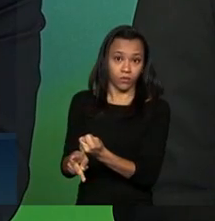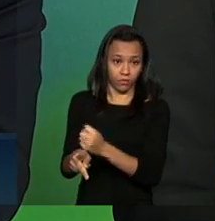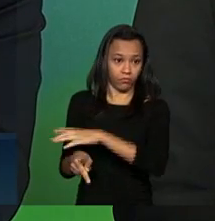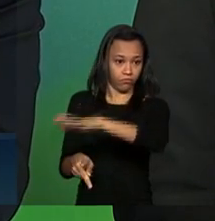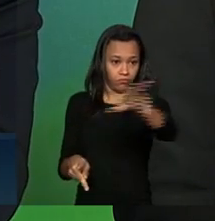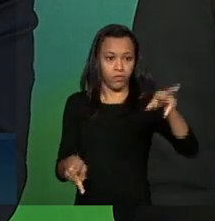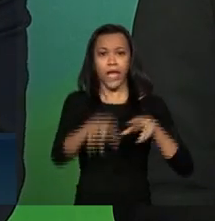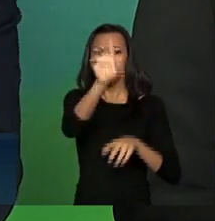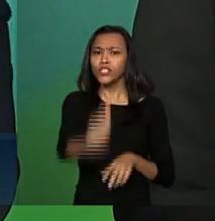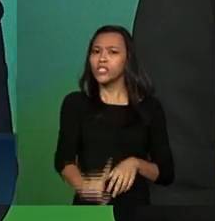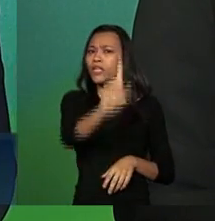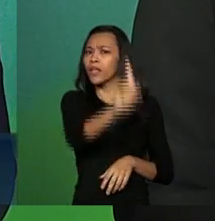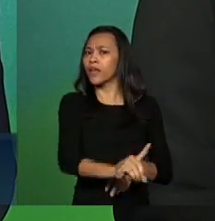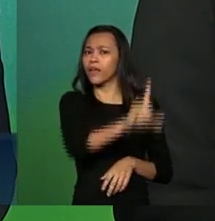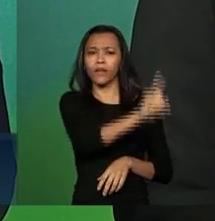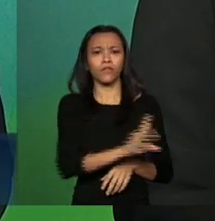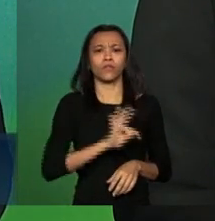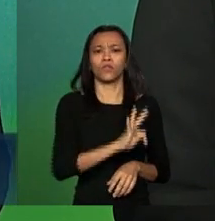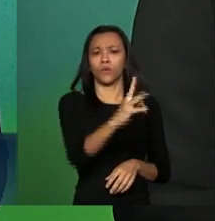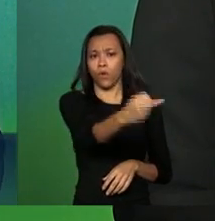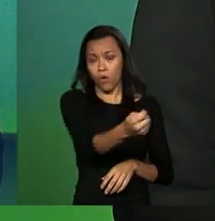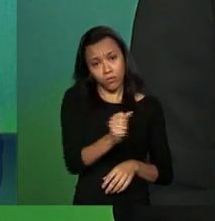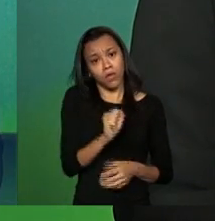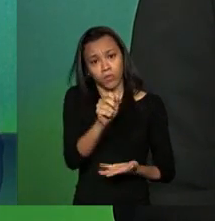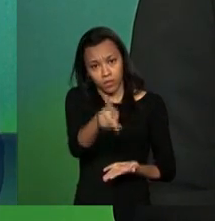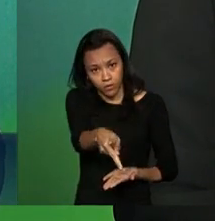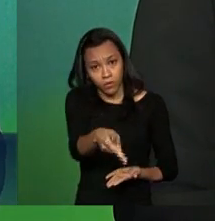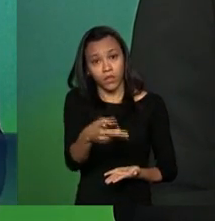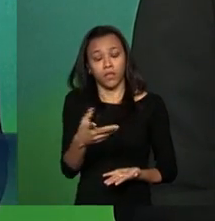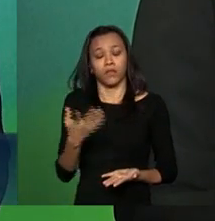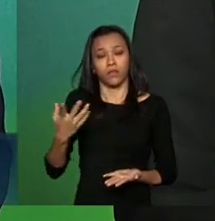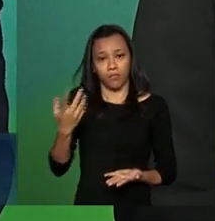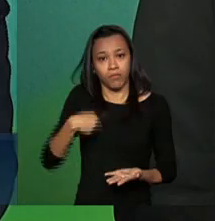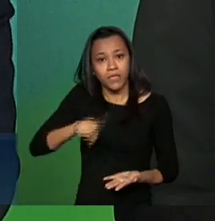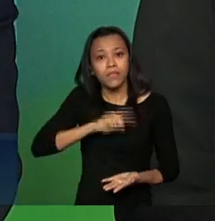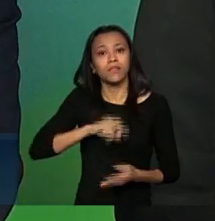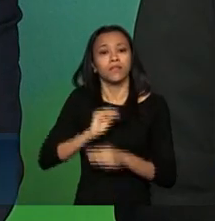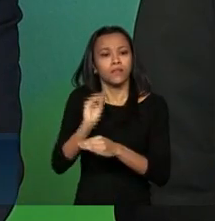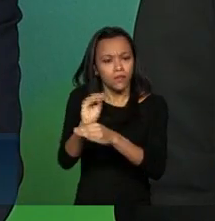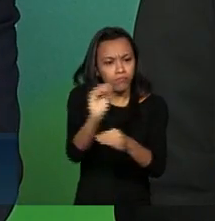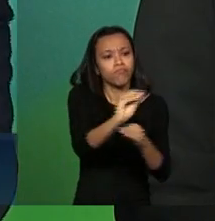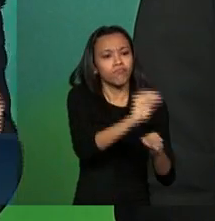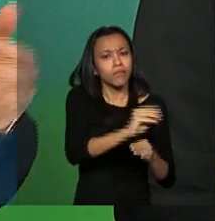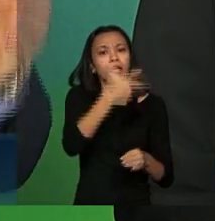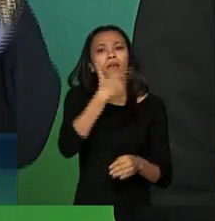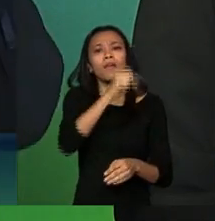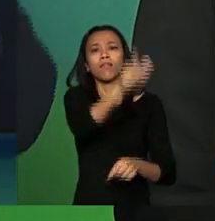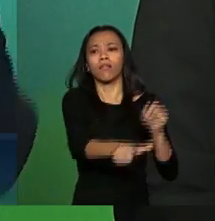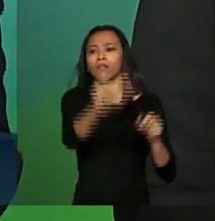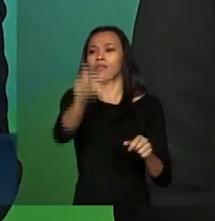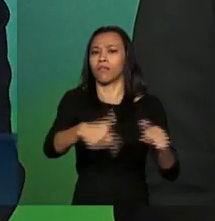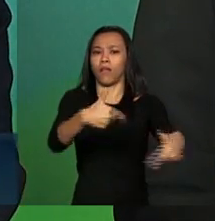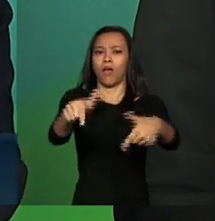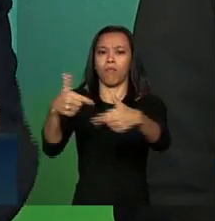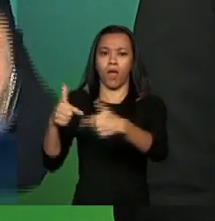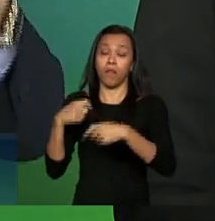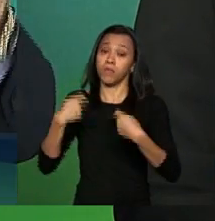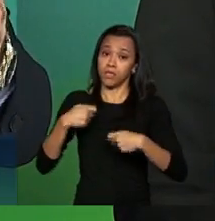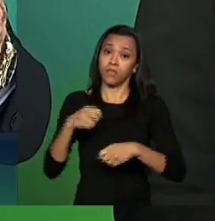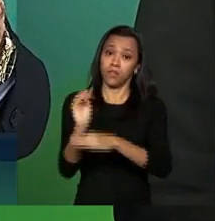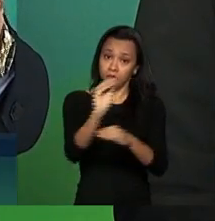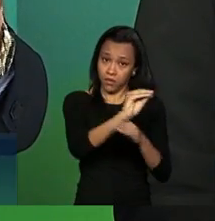é de todo trabalhador. Ele precisa ser cuidado. É aquele exemplo que eu havia dado. Nós estamos numa carreta,